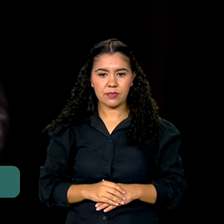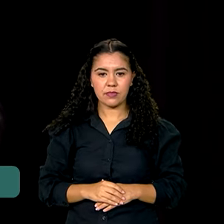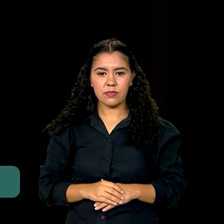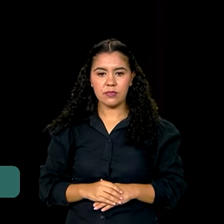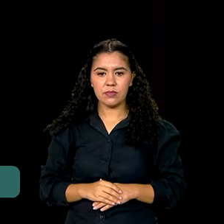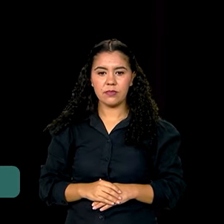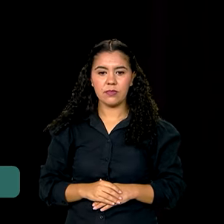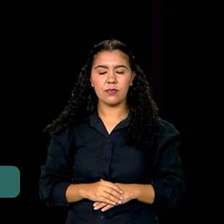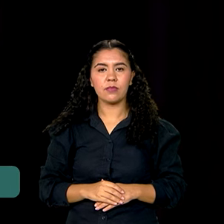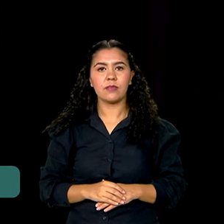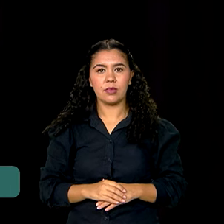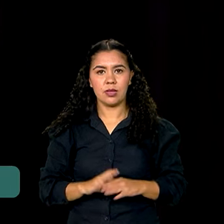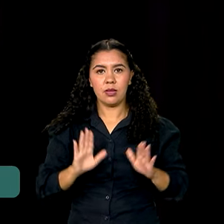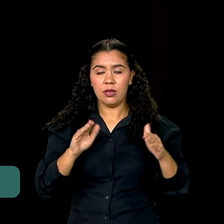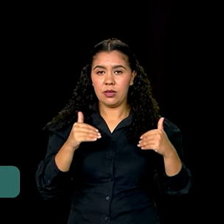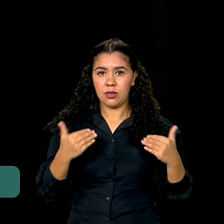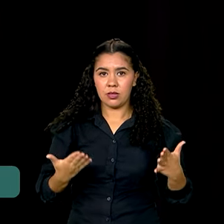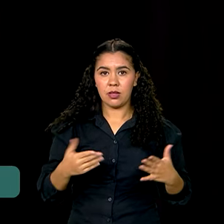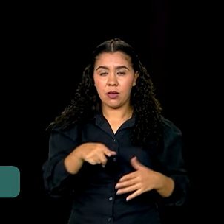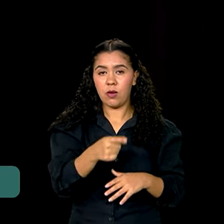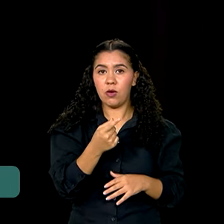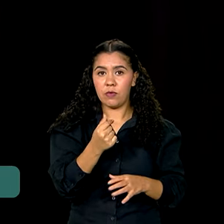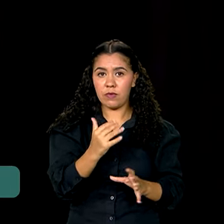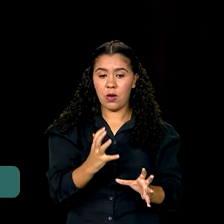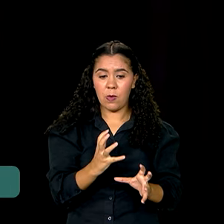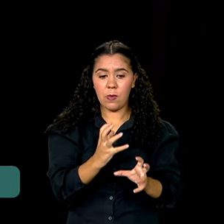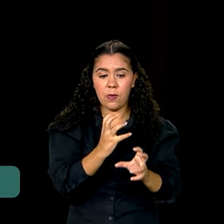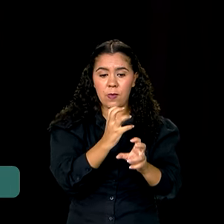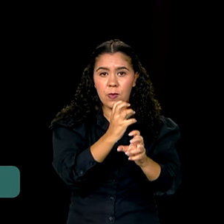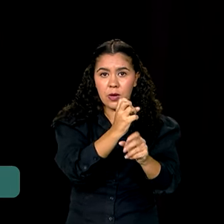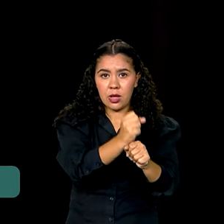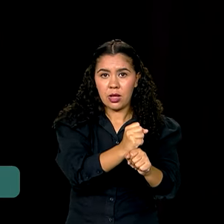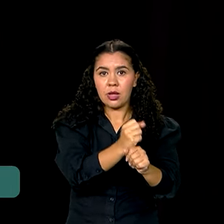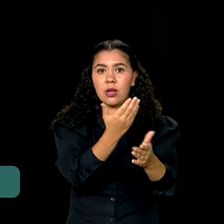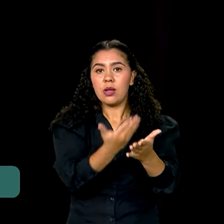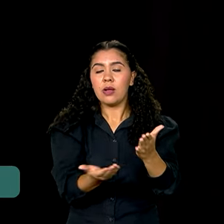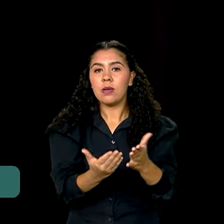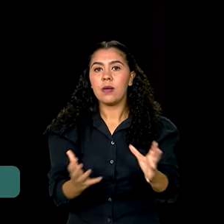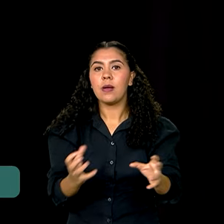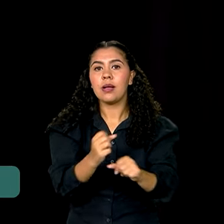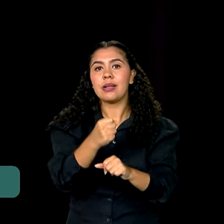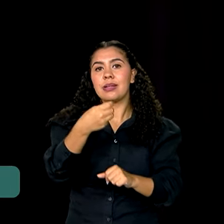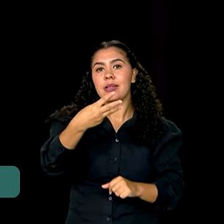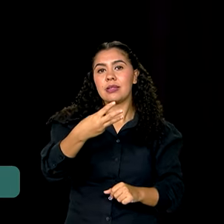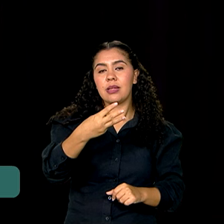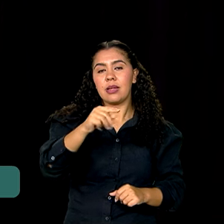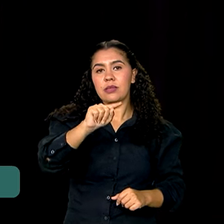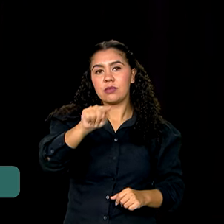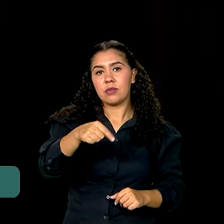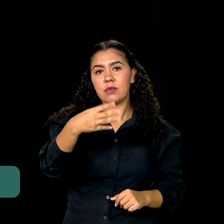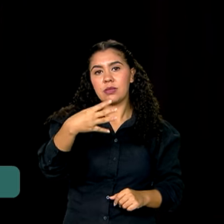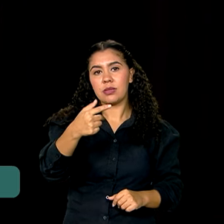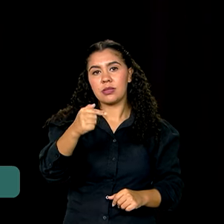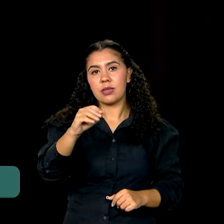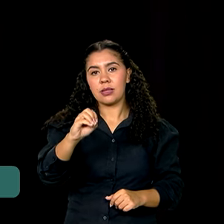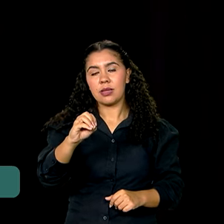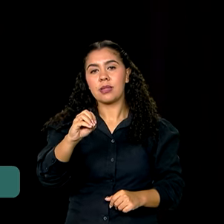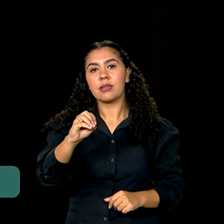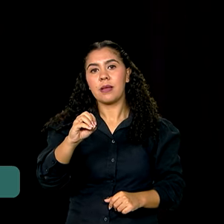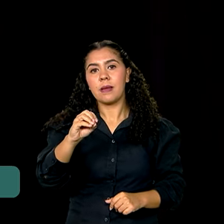O passivo acumulado das perdas são 3 trilhões e 470 bilhões de dólares.